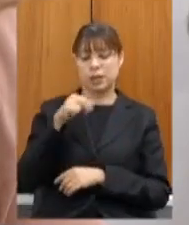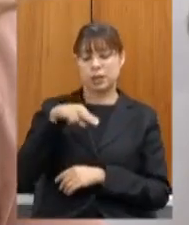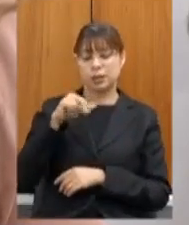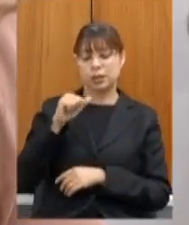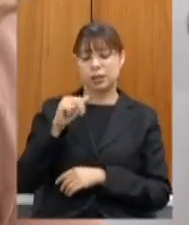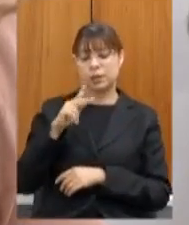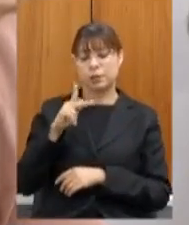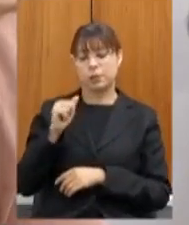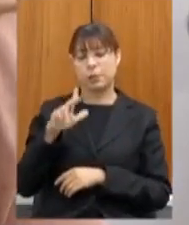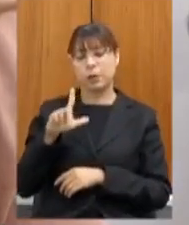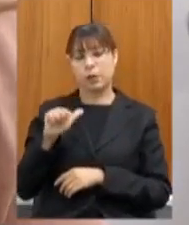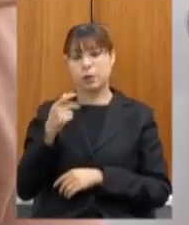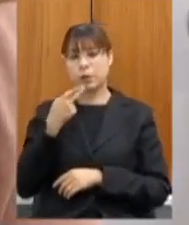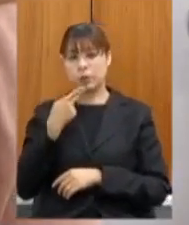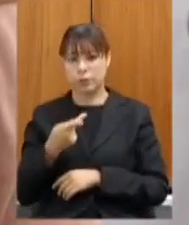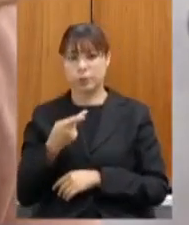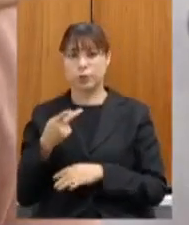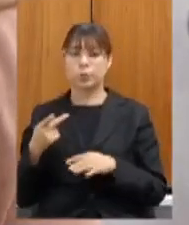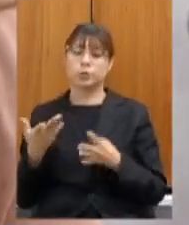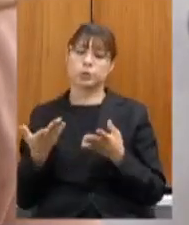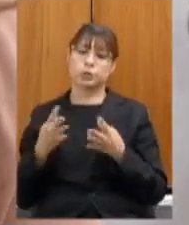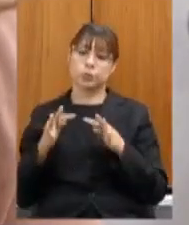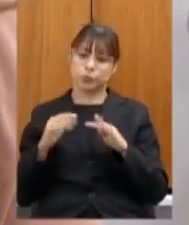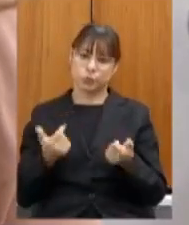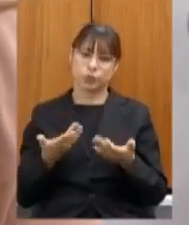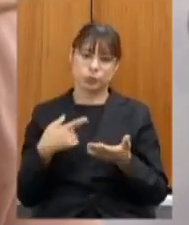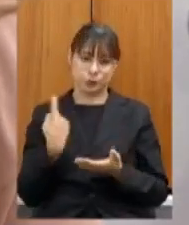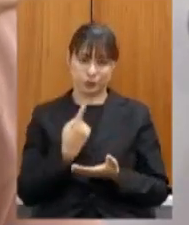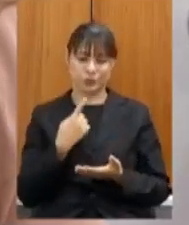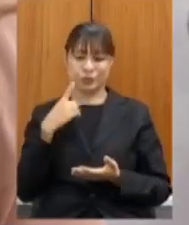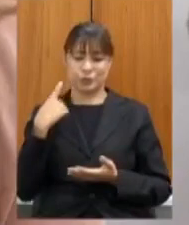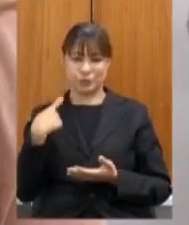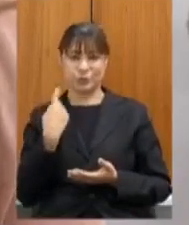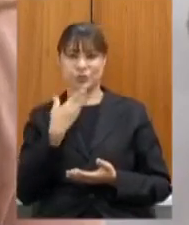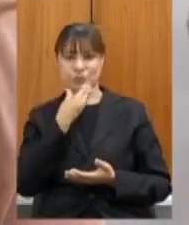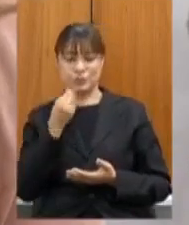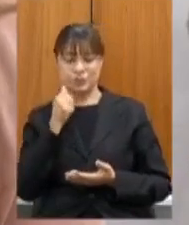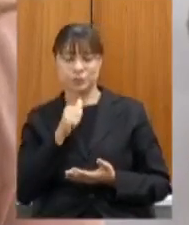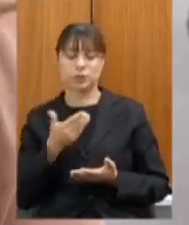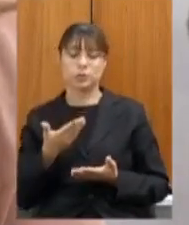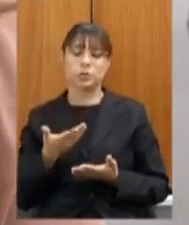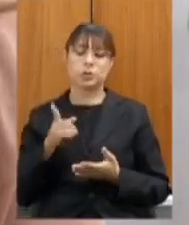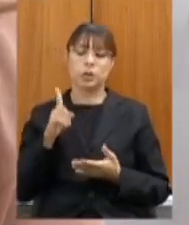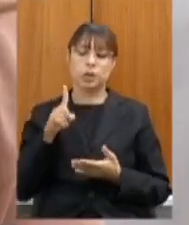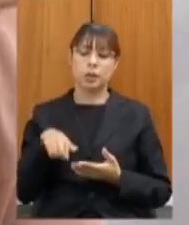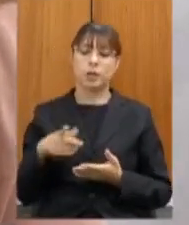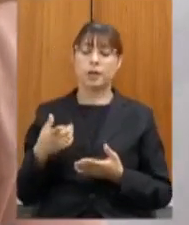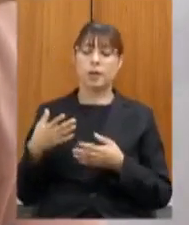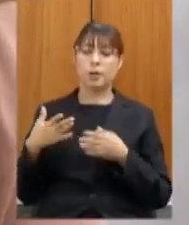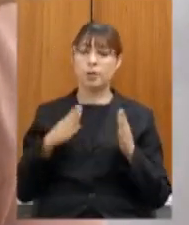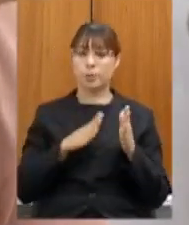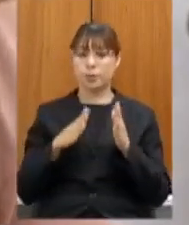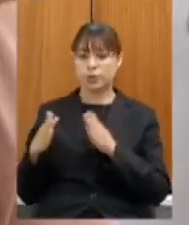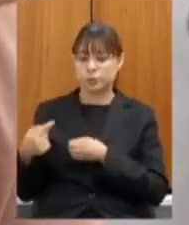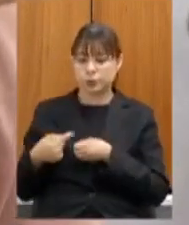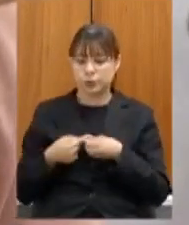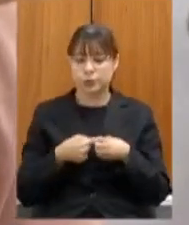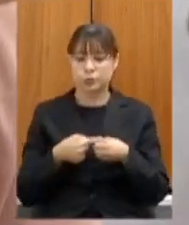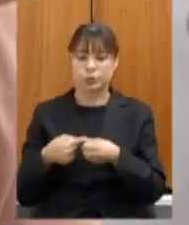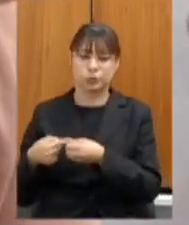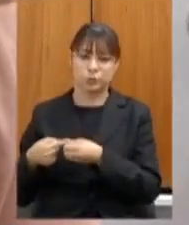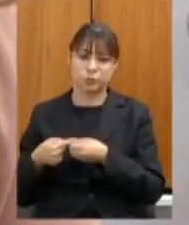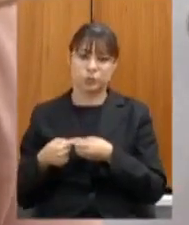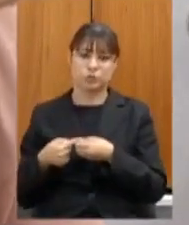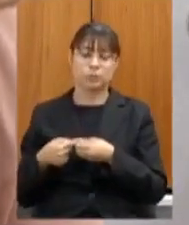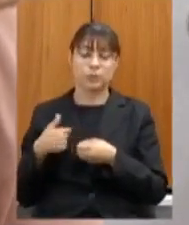e que tem chegado a todos nós deputados e deputadas é o processo de municipalização e aqui secretária